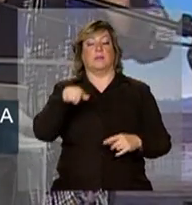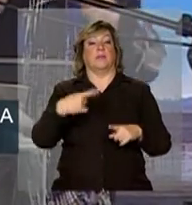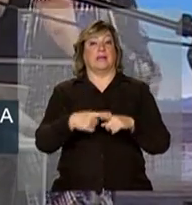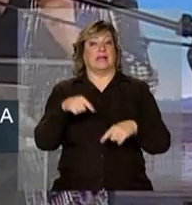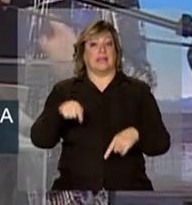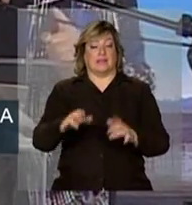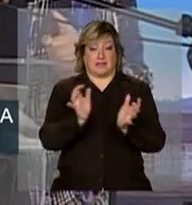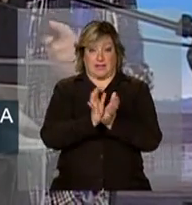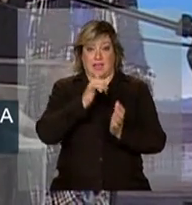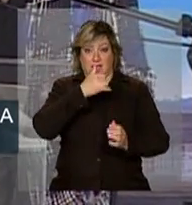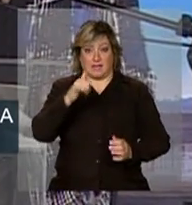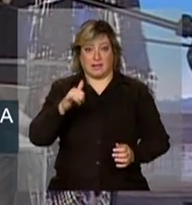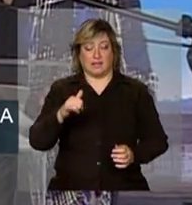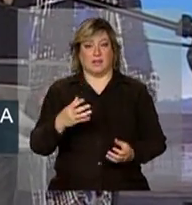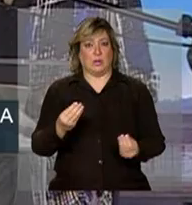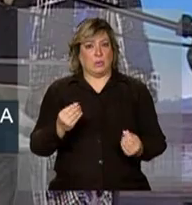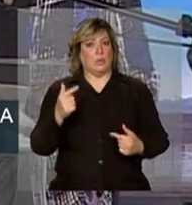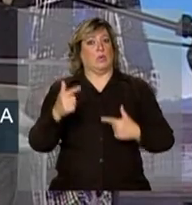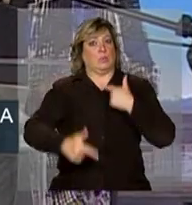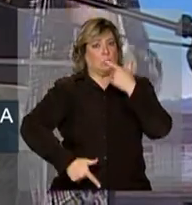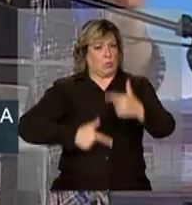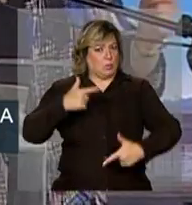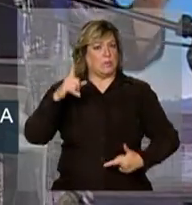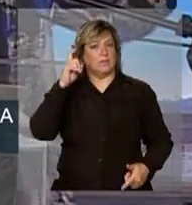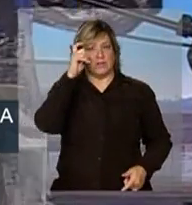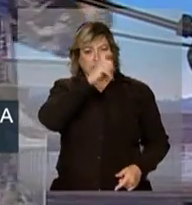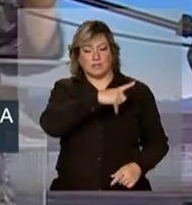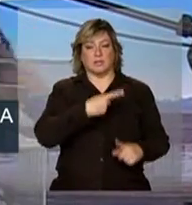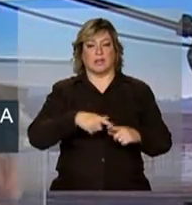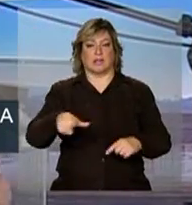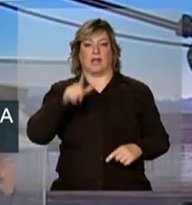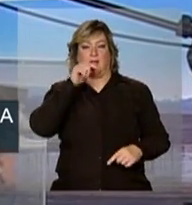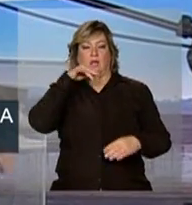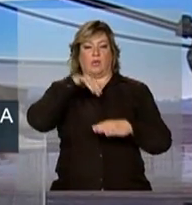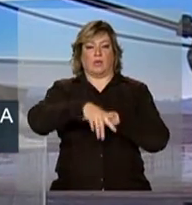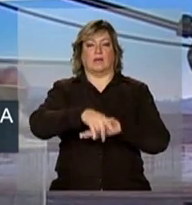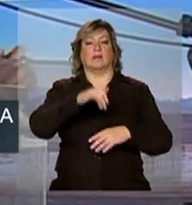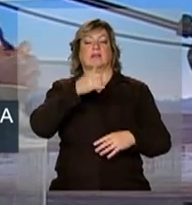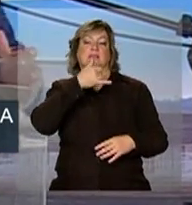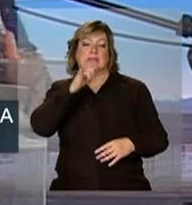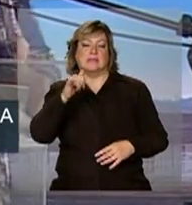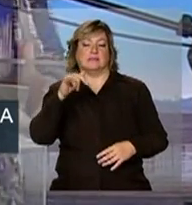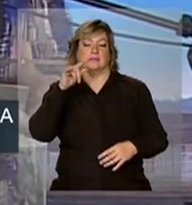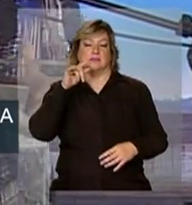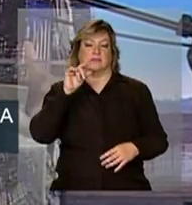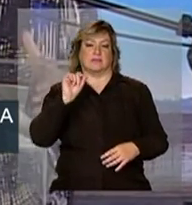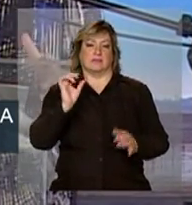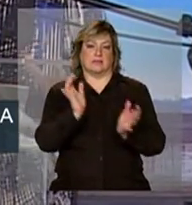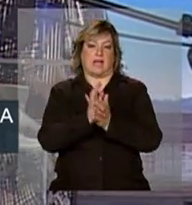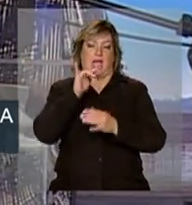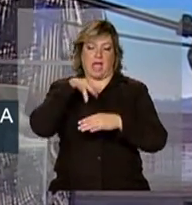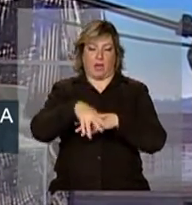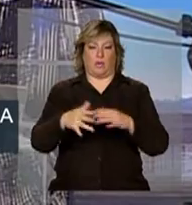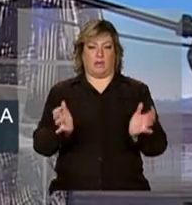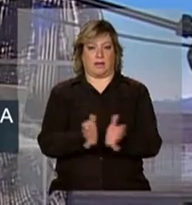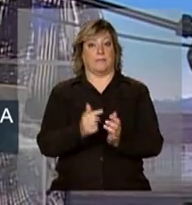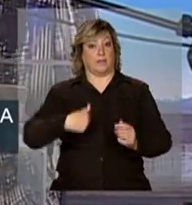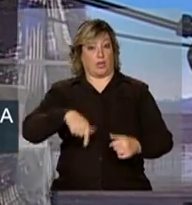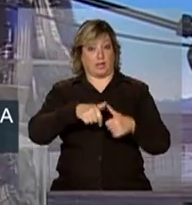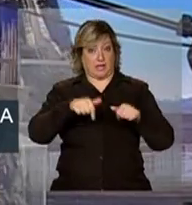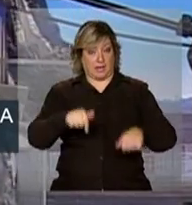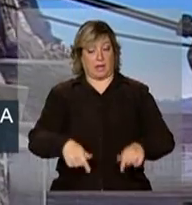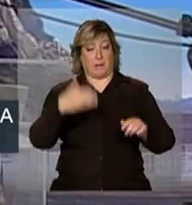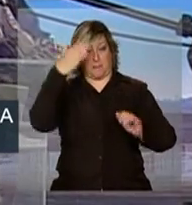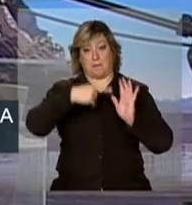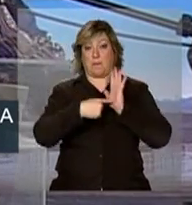uma área extremamente desafiadora, que é a energia hidrelétrica. Nós estamos aqui provando que